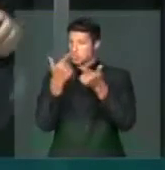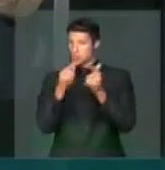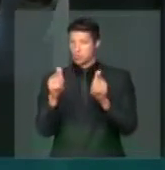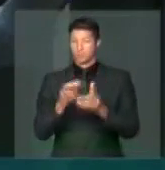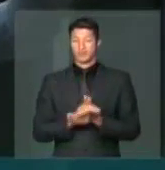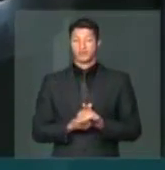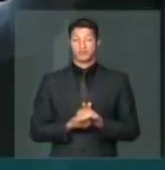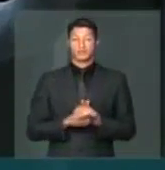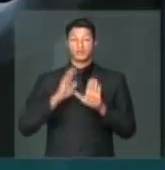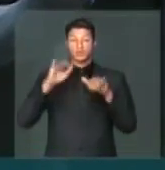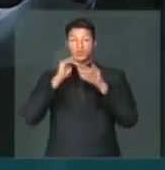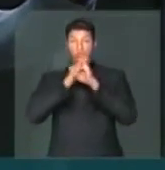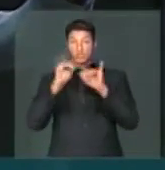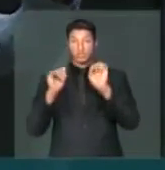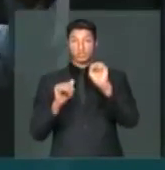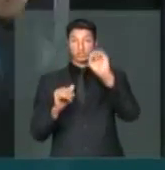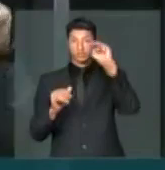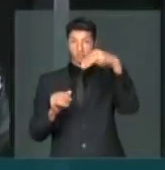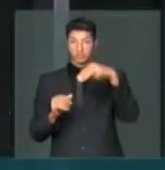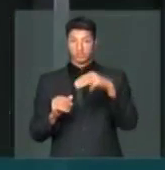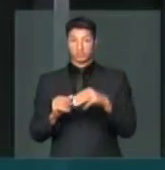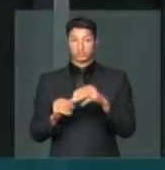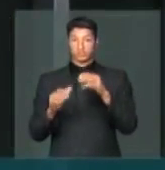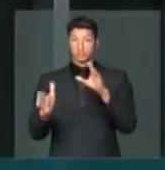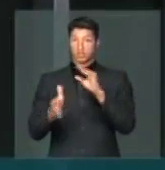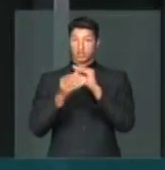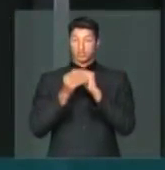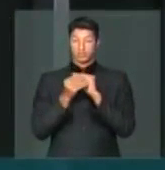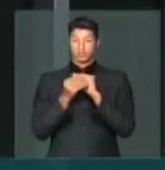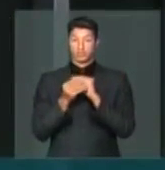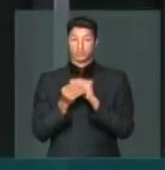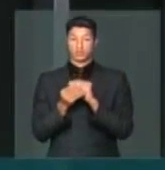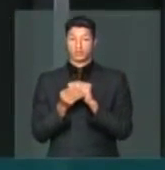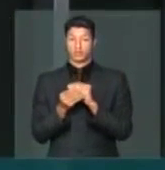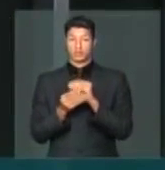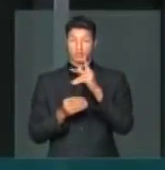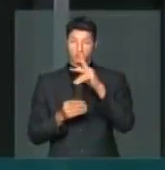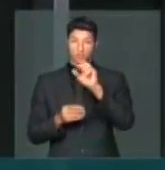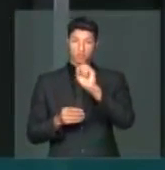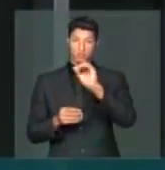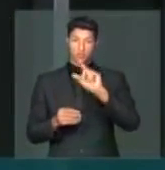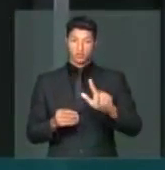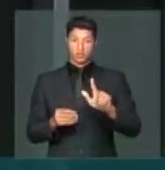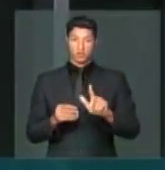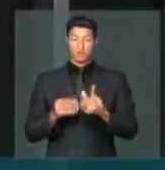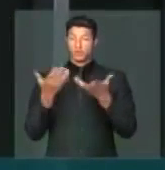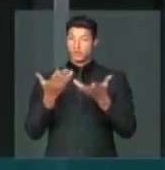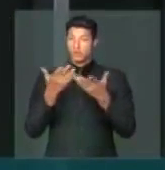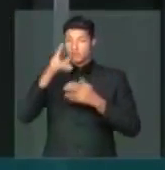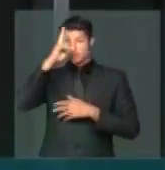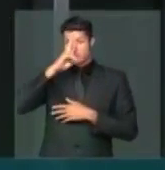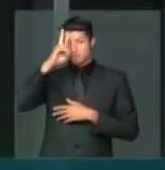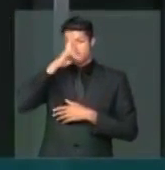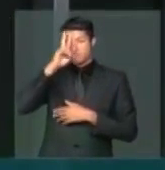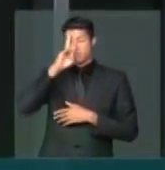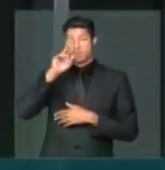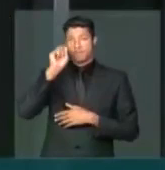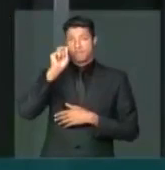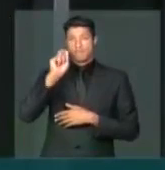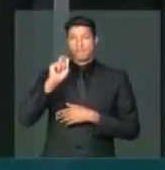Ao dizer sim a esta emenda, o PSOL quer lembrar que